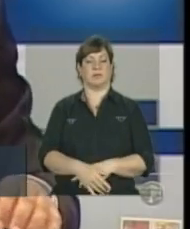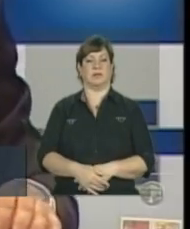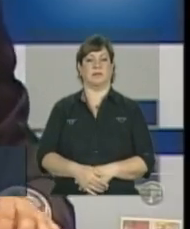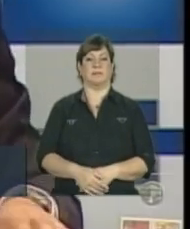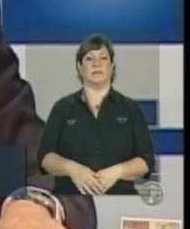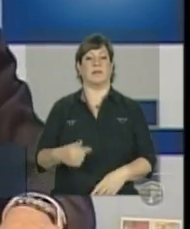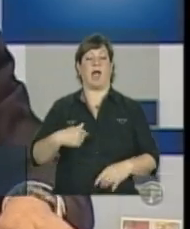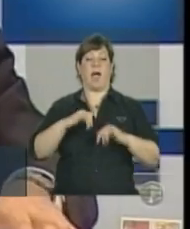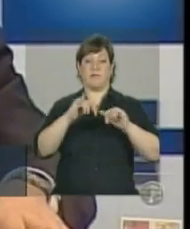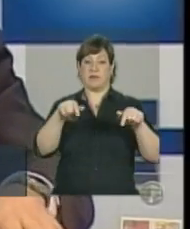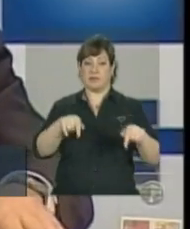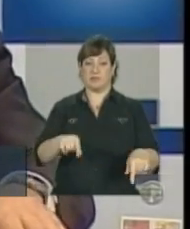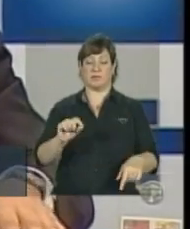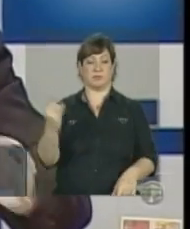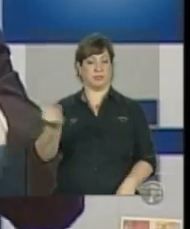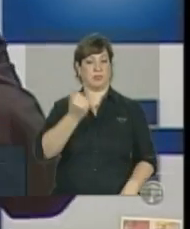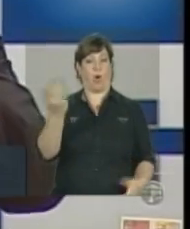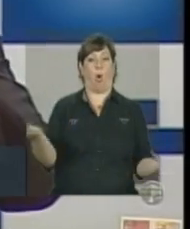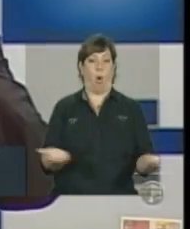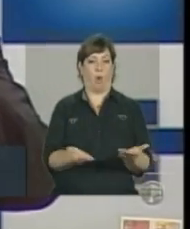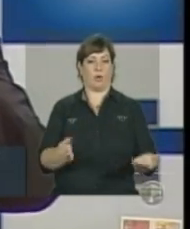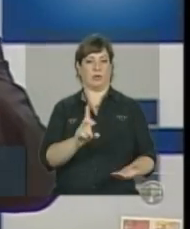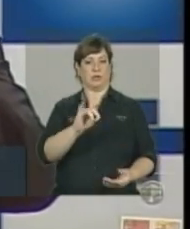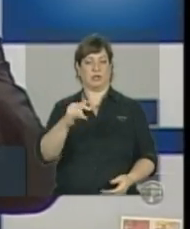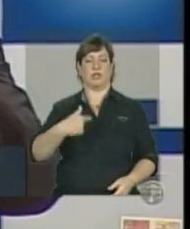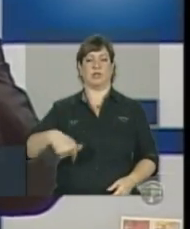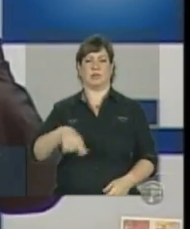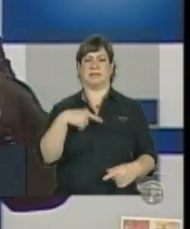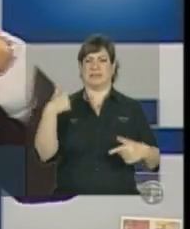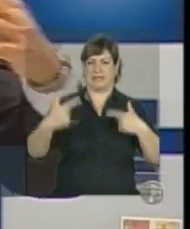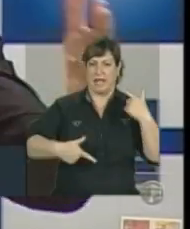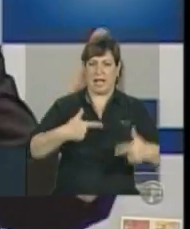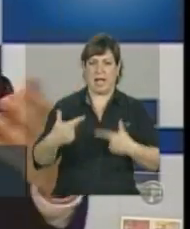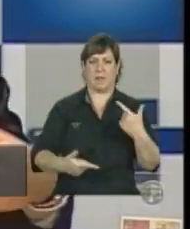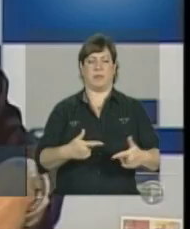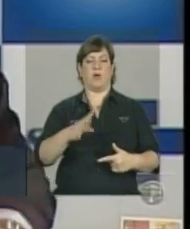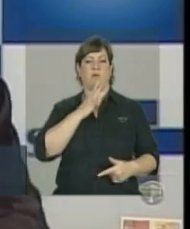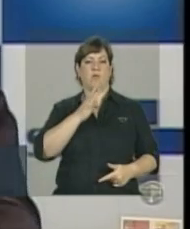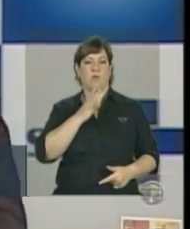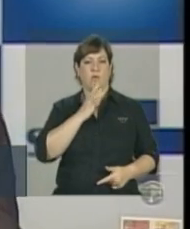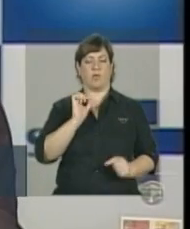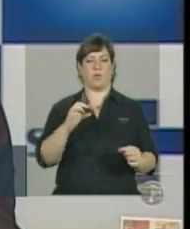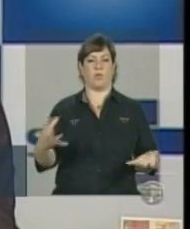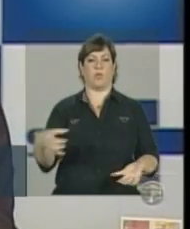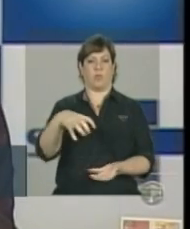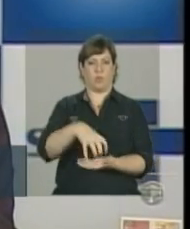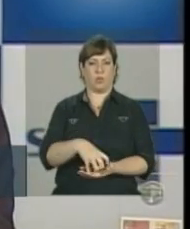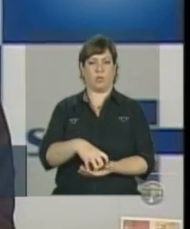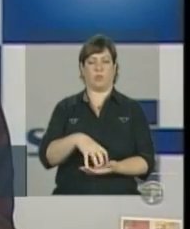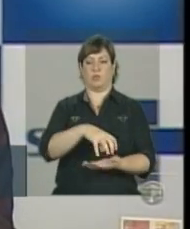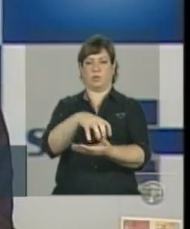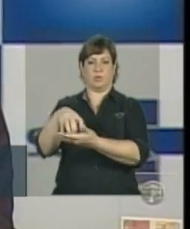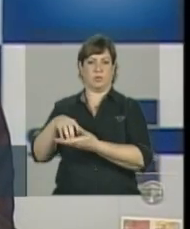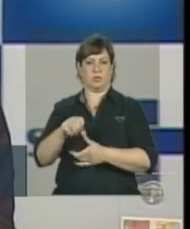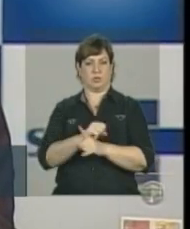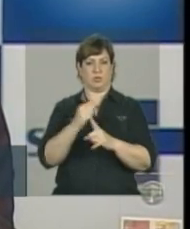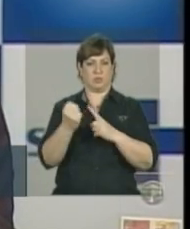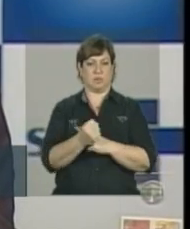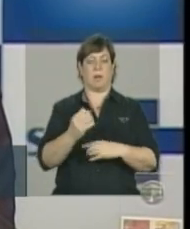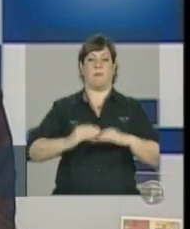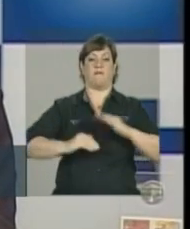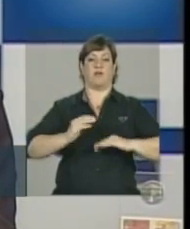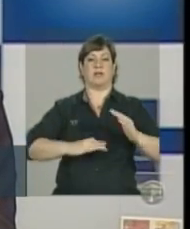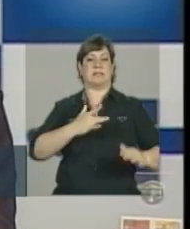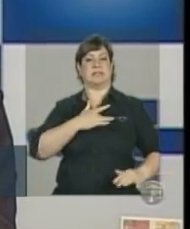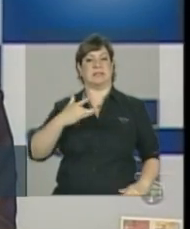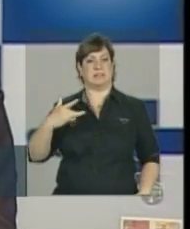reforçar a importância de um dia como esse, para que a gente mobilize e reconheça o conjunto dos movimentos sociais, dos profissionais de